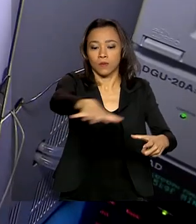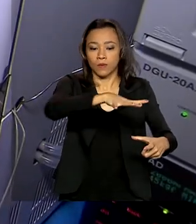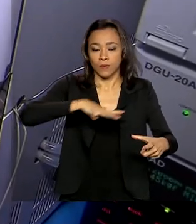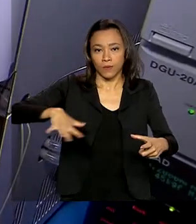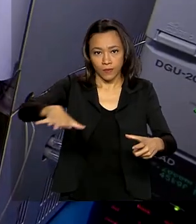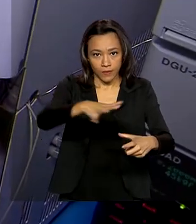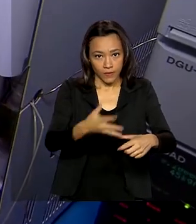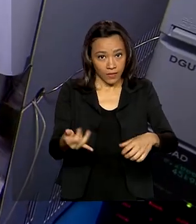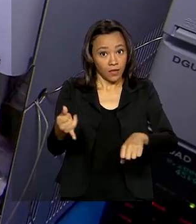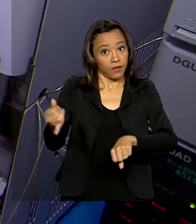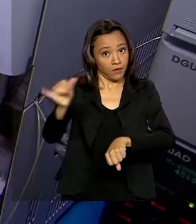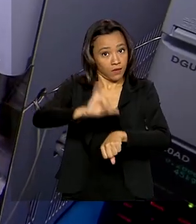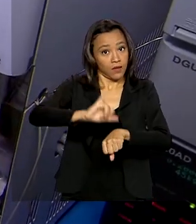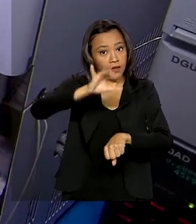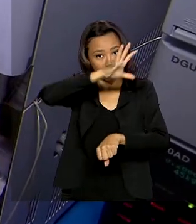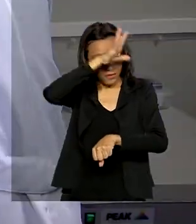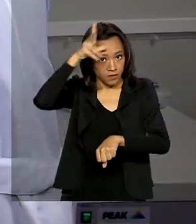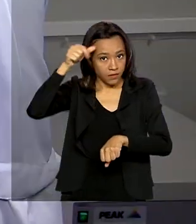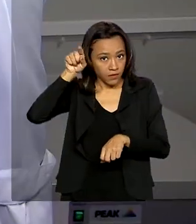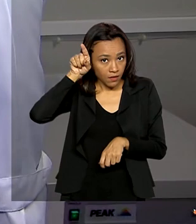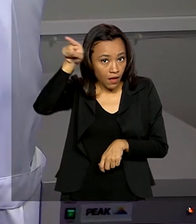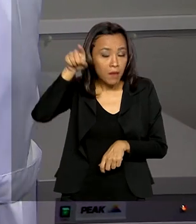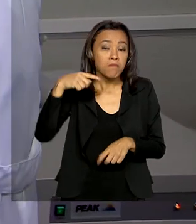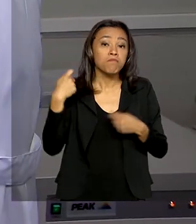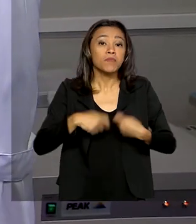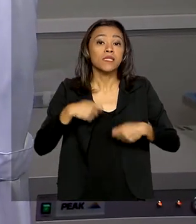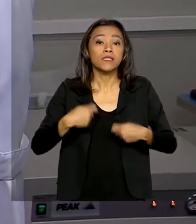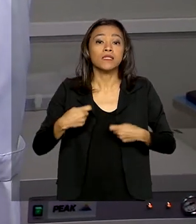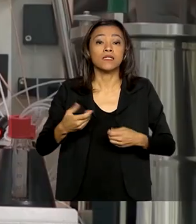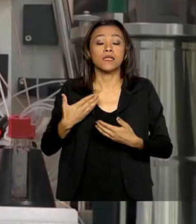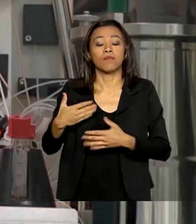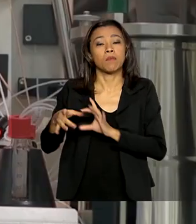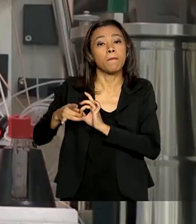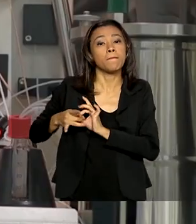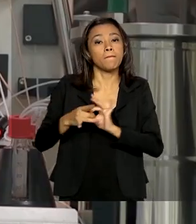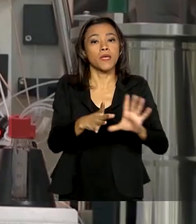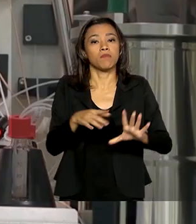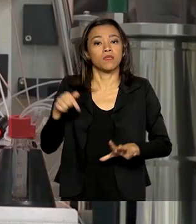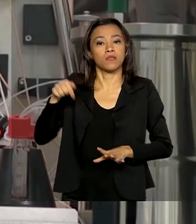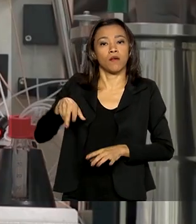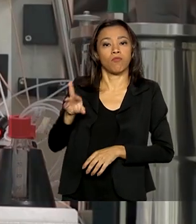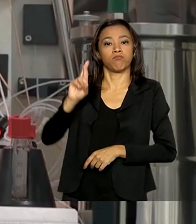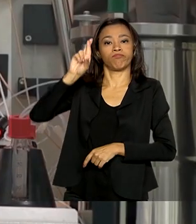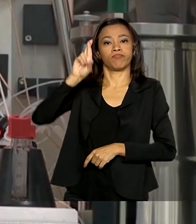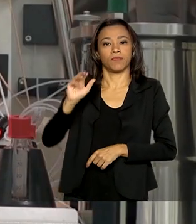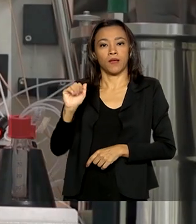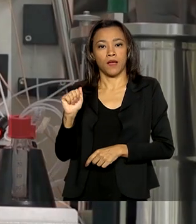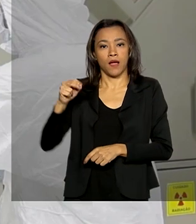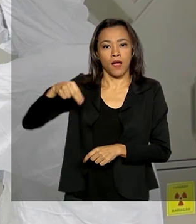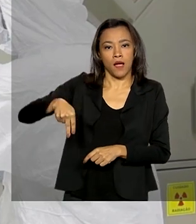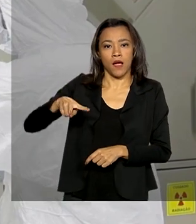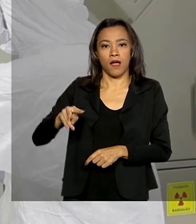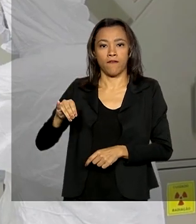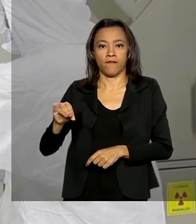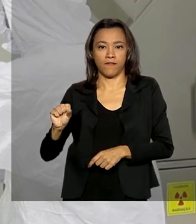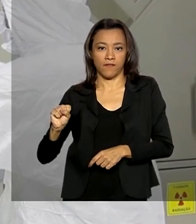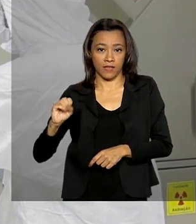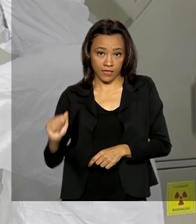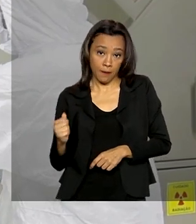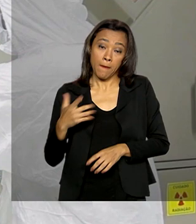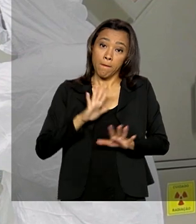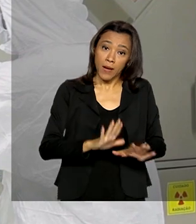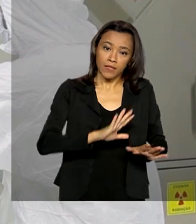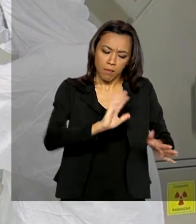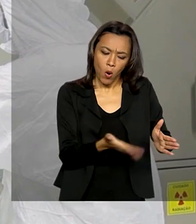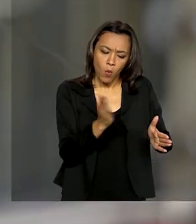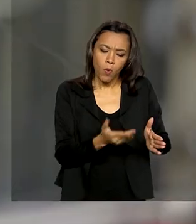da Amazônia ainda precisam de autorização da Anvisa. Mas o fornecimento de anticorpos e antígenos para